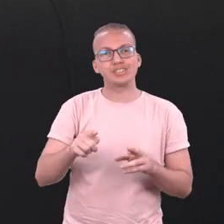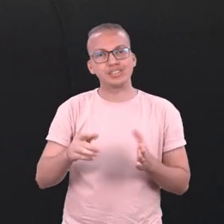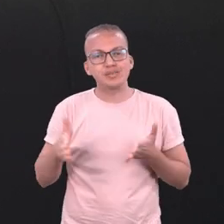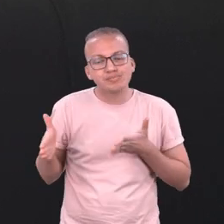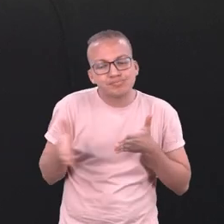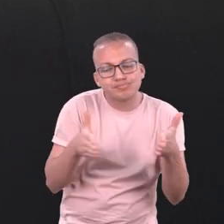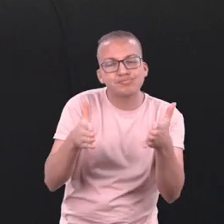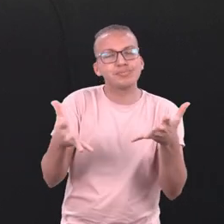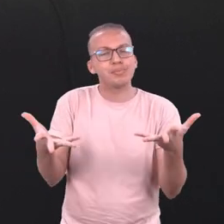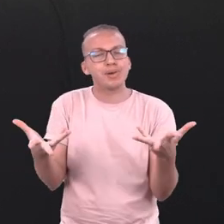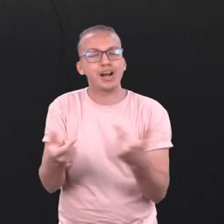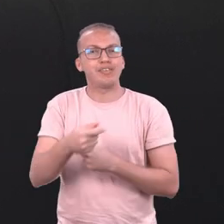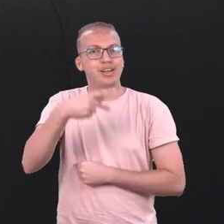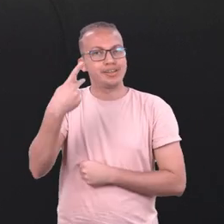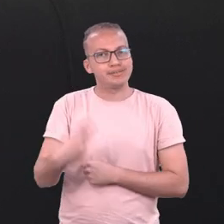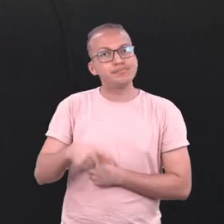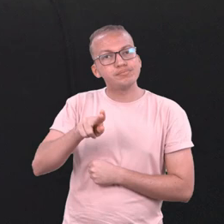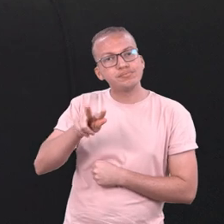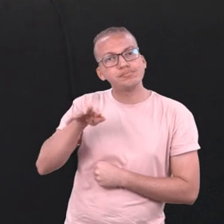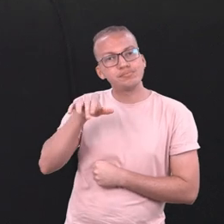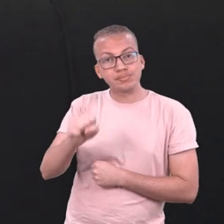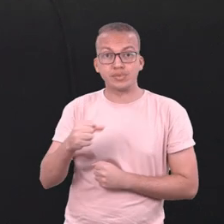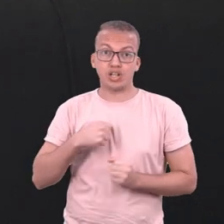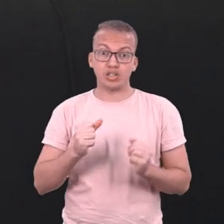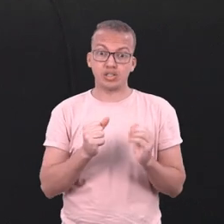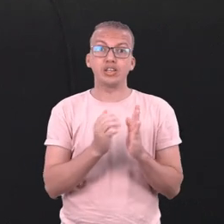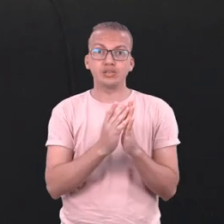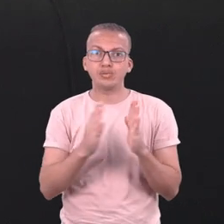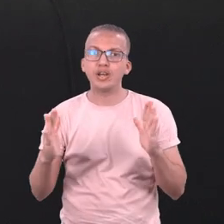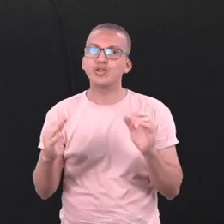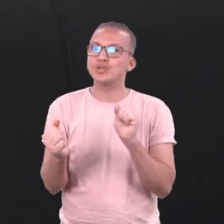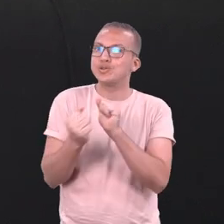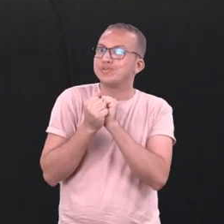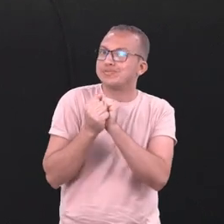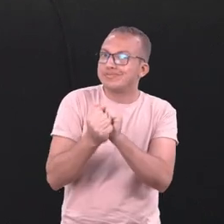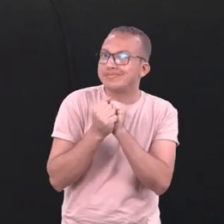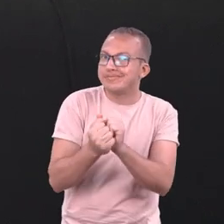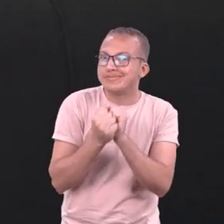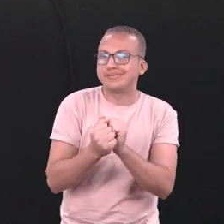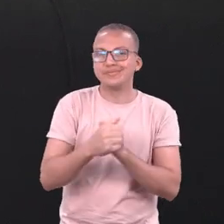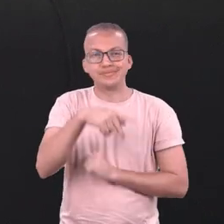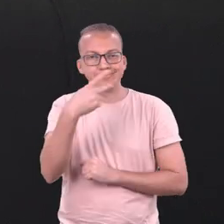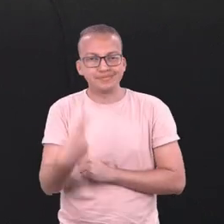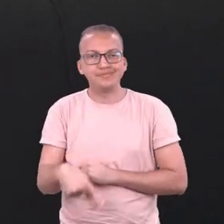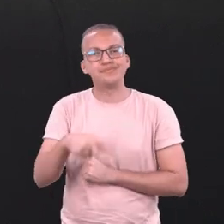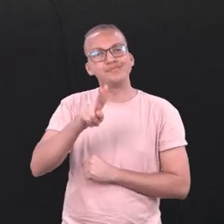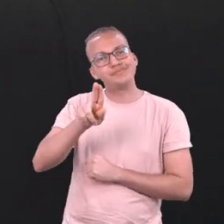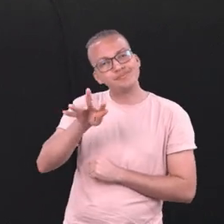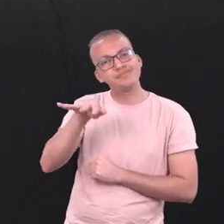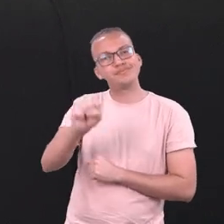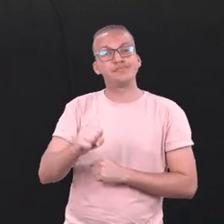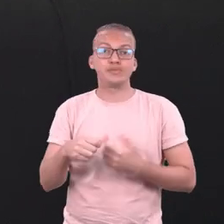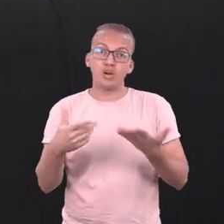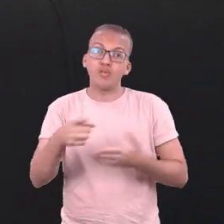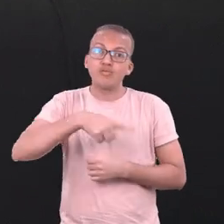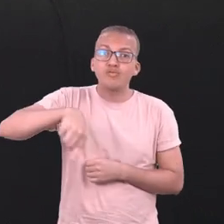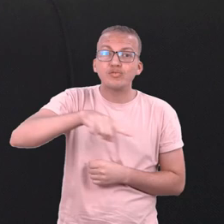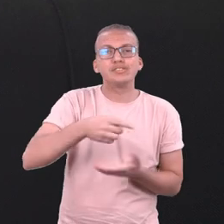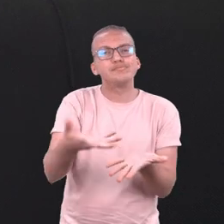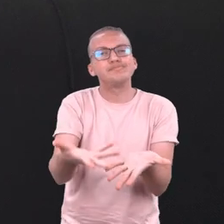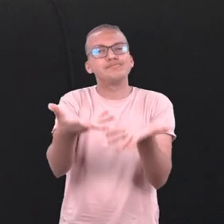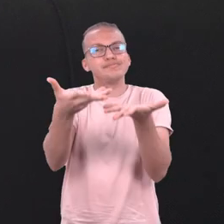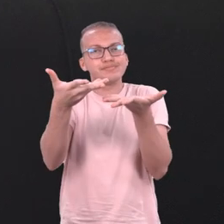universidade. Passaremos um período aqui na universidade, que vocês estejam convidados, sejam